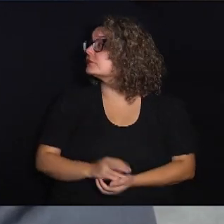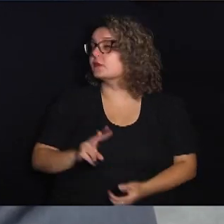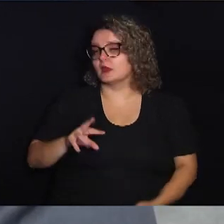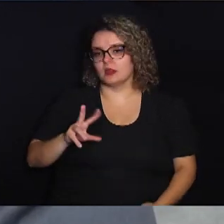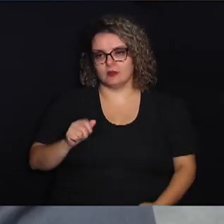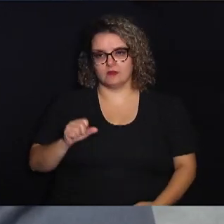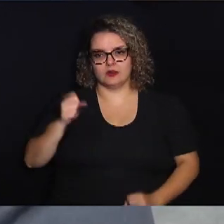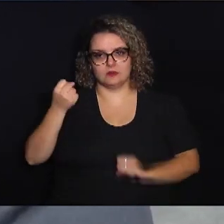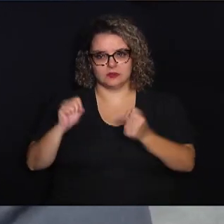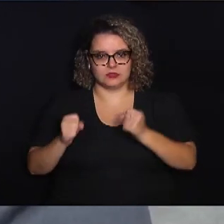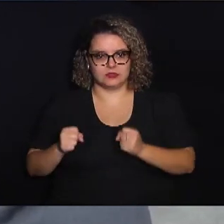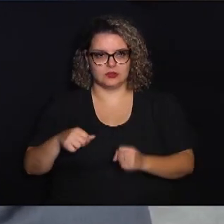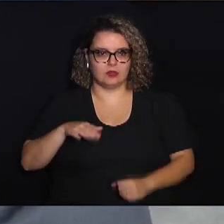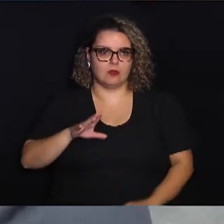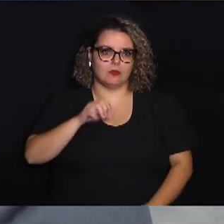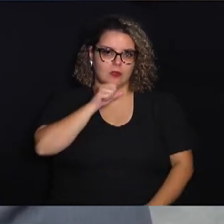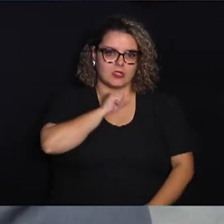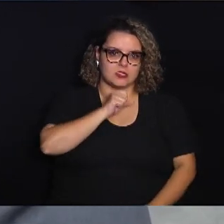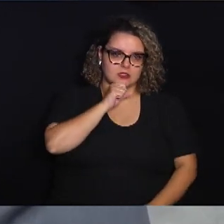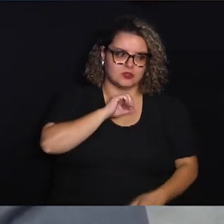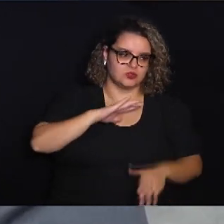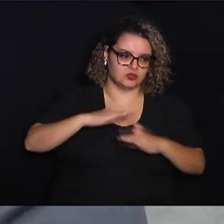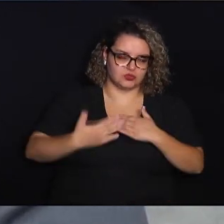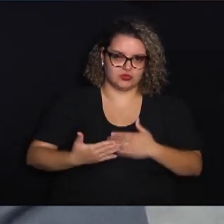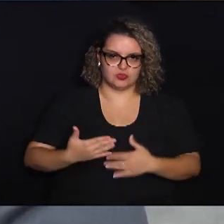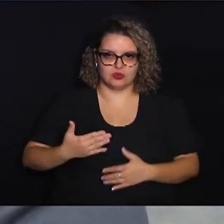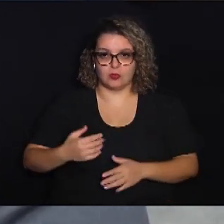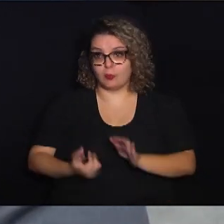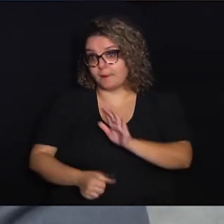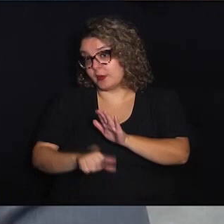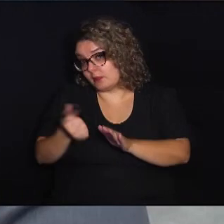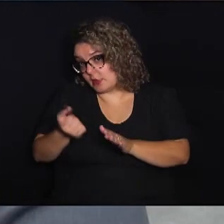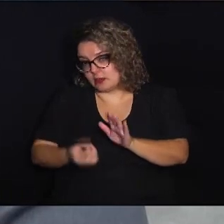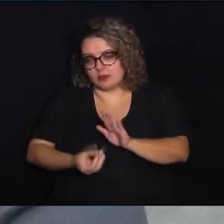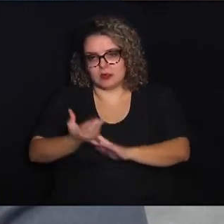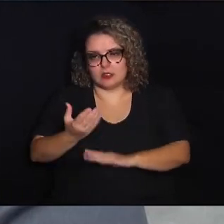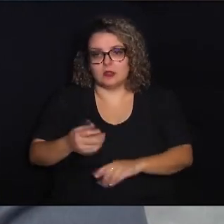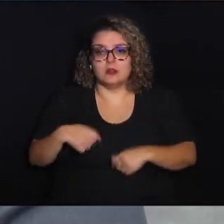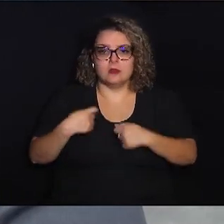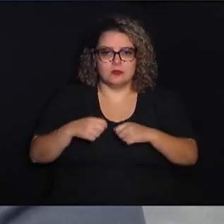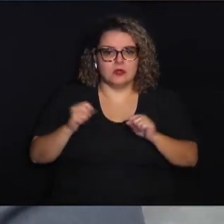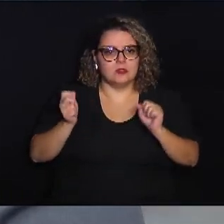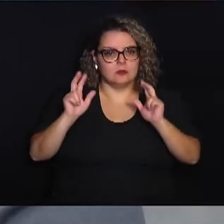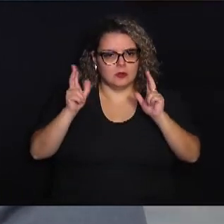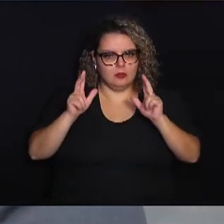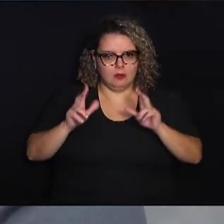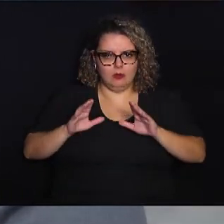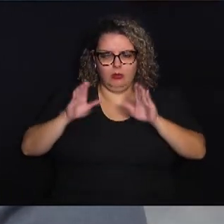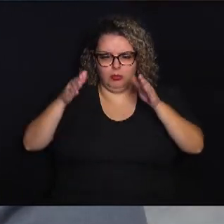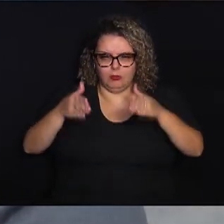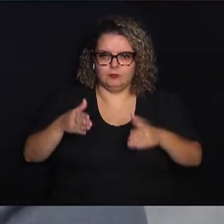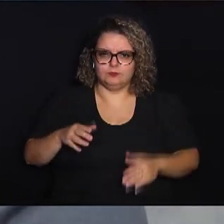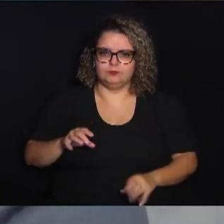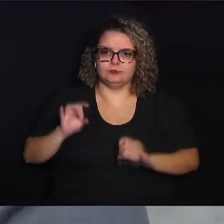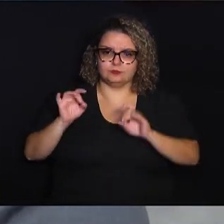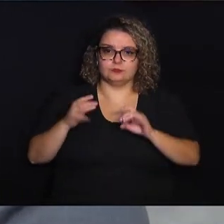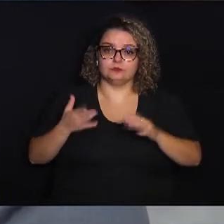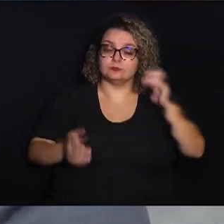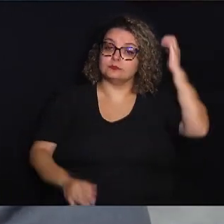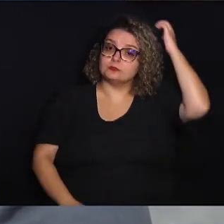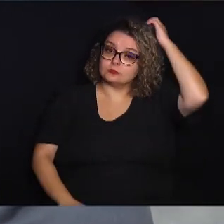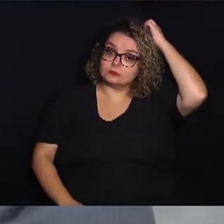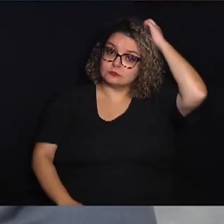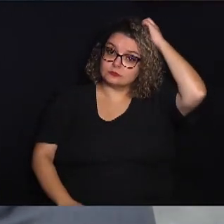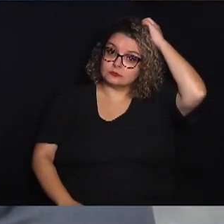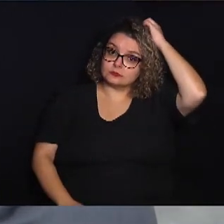primeiro bairro de Campinas, é o bairro mais antigo e é um bairro que nós precisamos dar uma atenção especial a ele, porque a